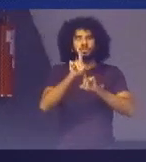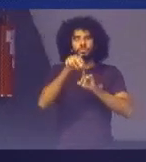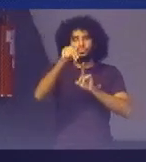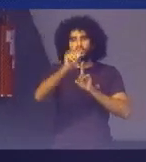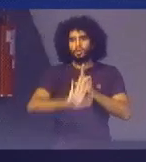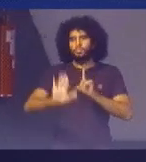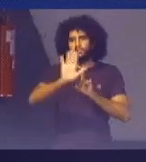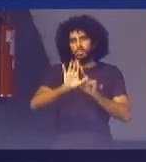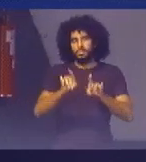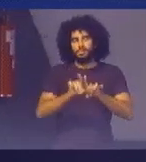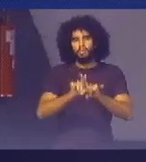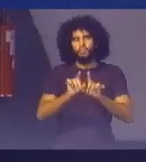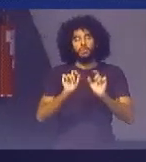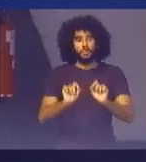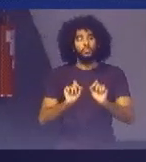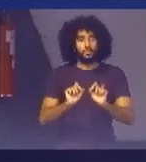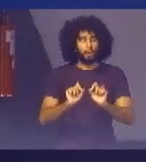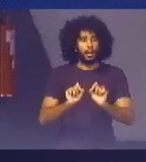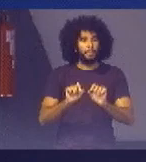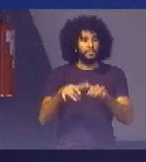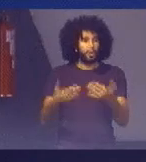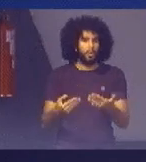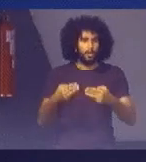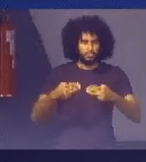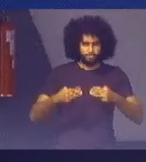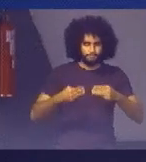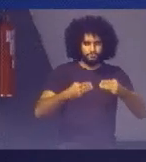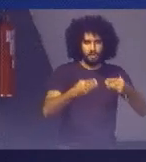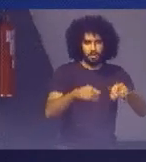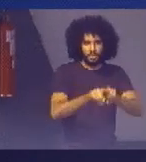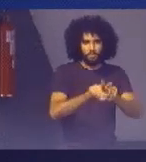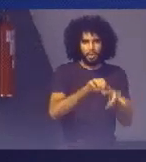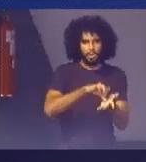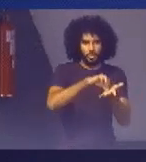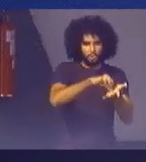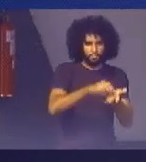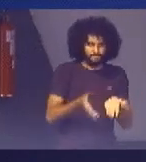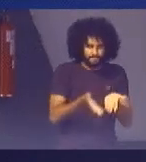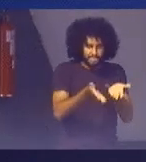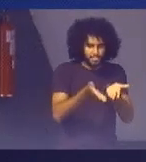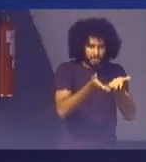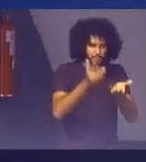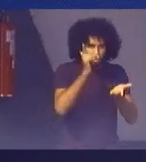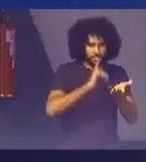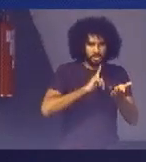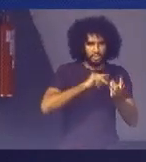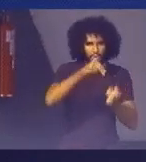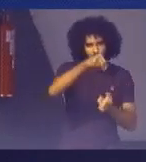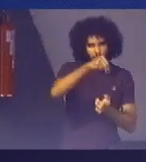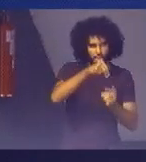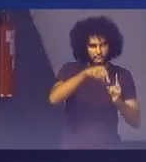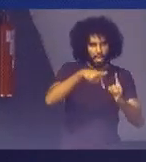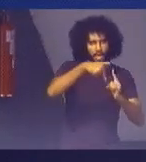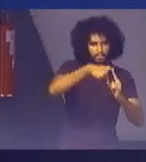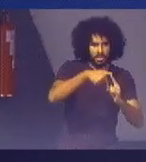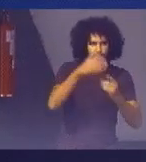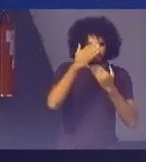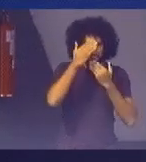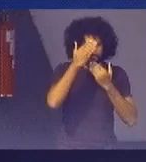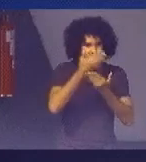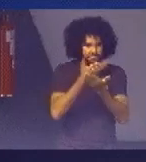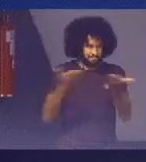E também Quais são Os ministérios E os órgãos Que contribuem Para o alcance Daquelas metas Isso é isso Muito obrigada